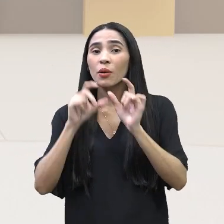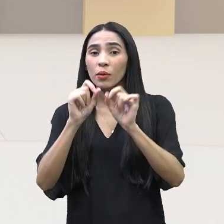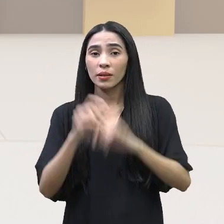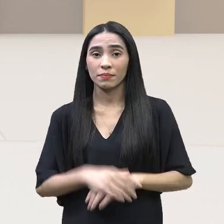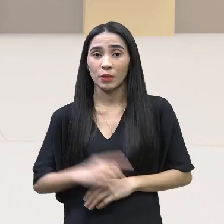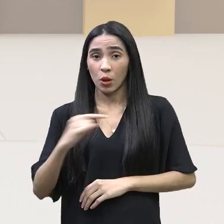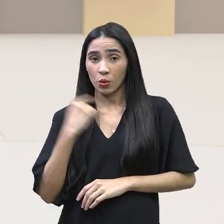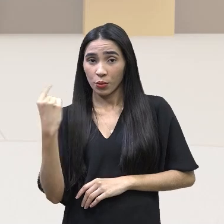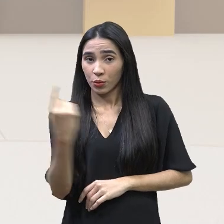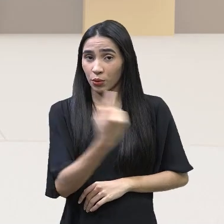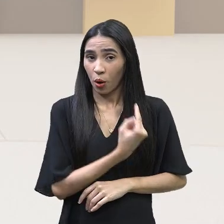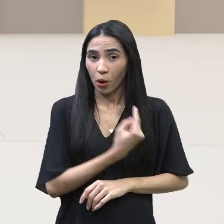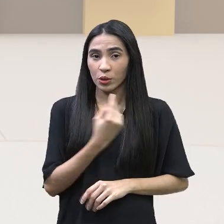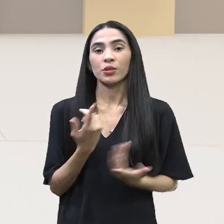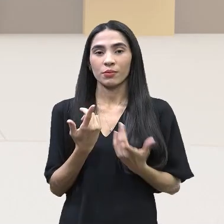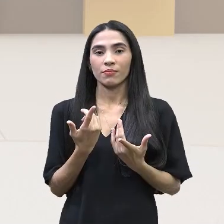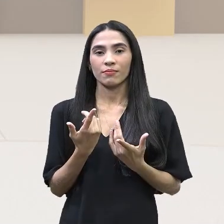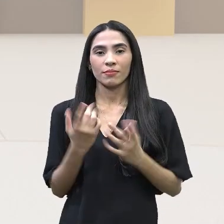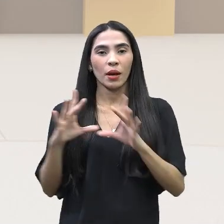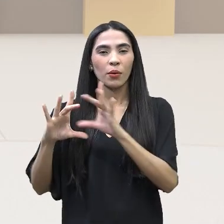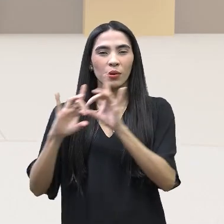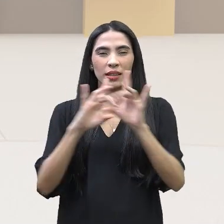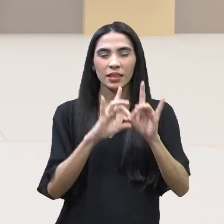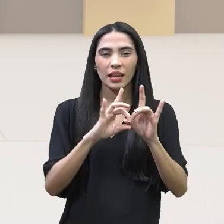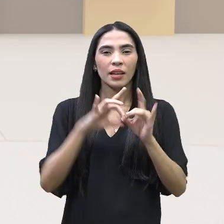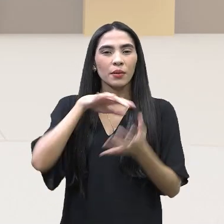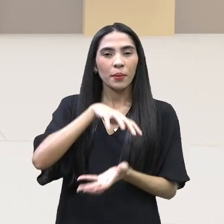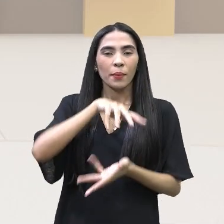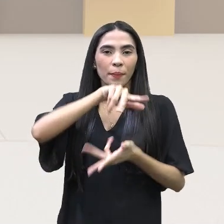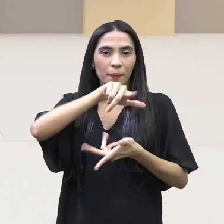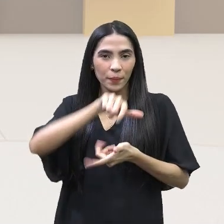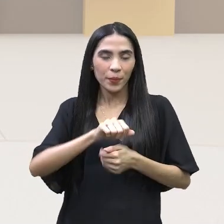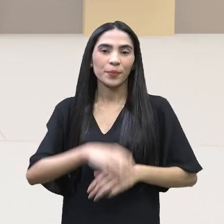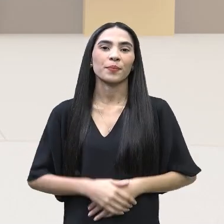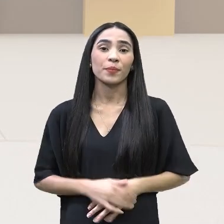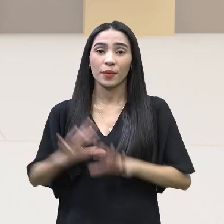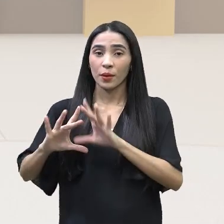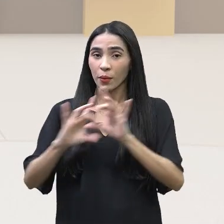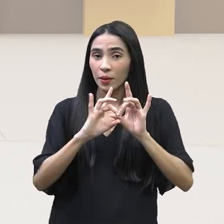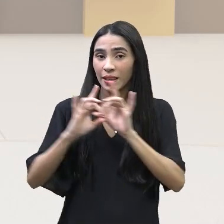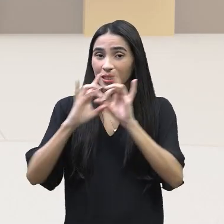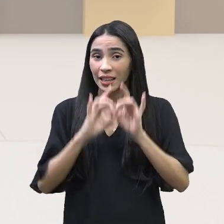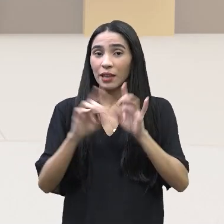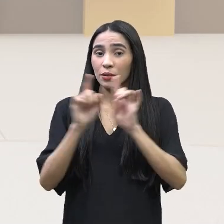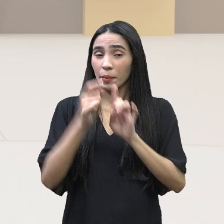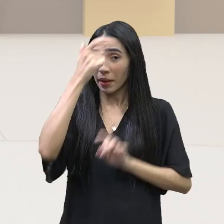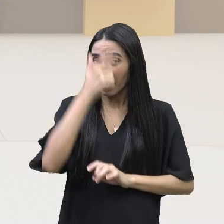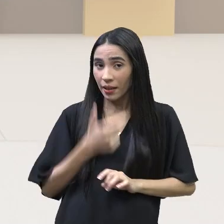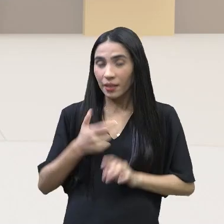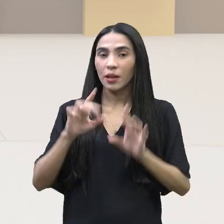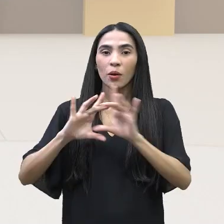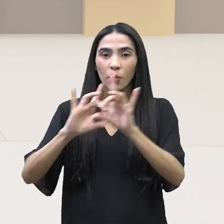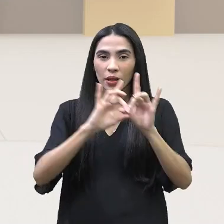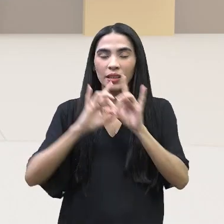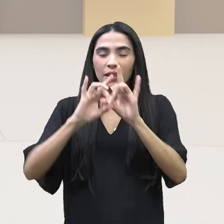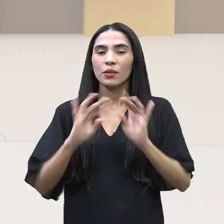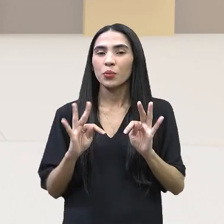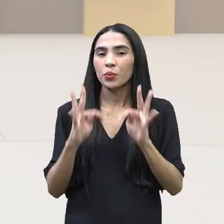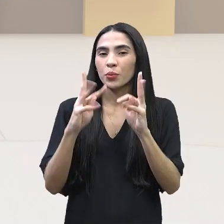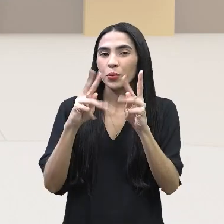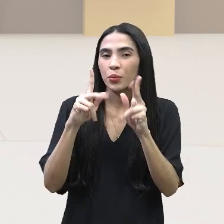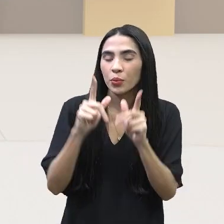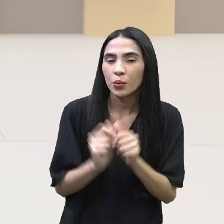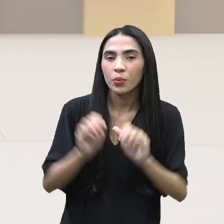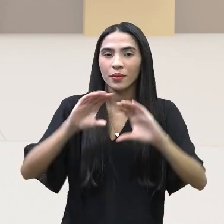conectados, conectados com o mundo, conectados com nós mesmos, conectados com toda a